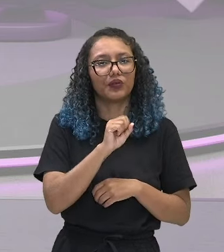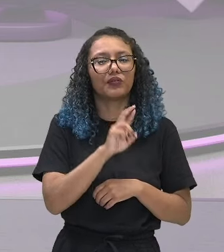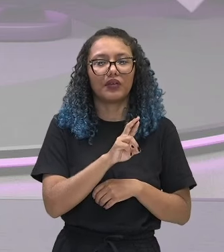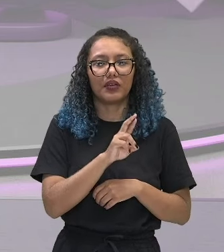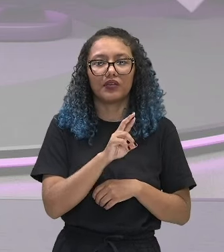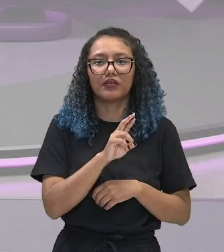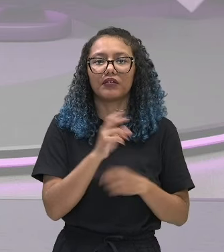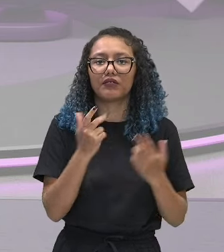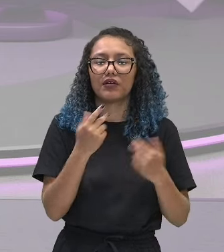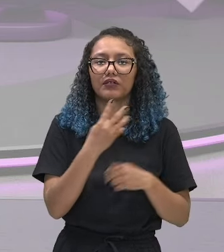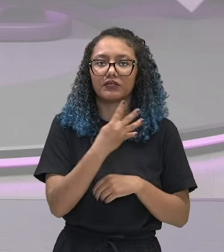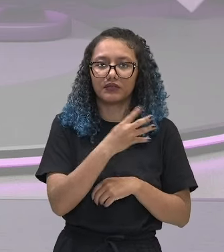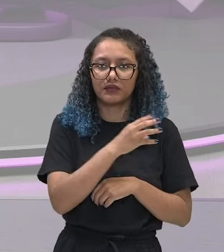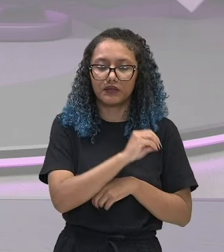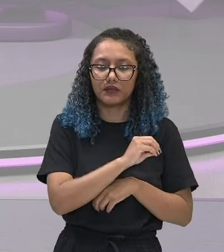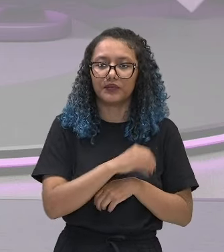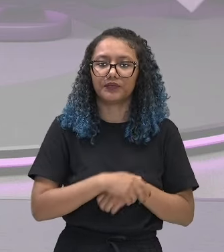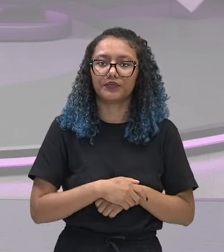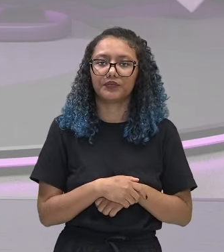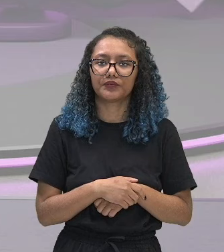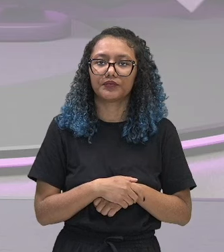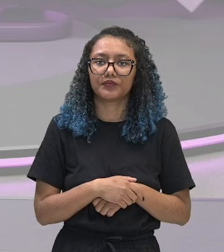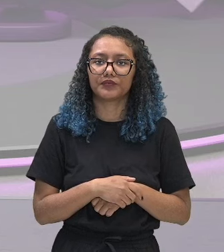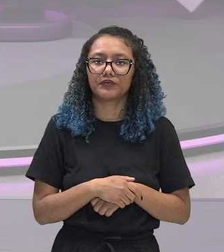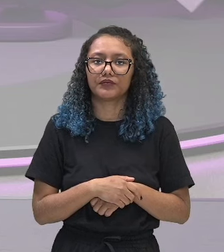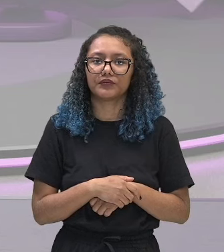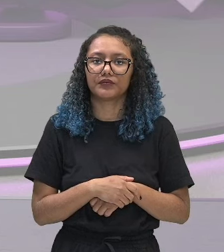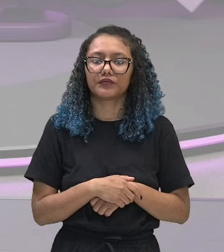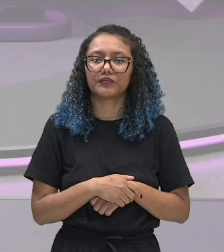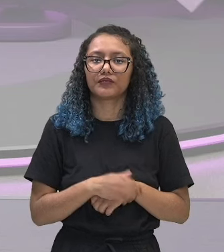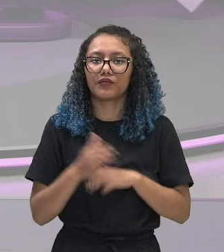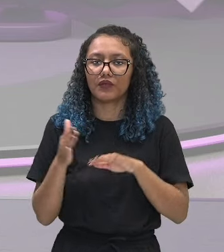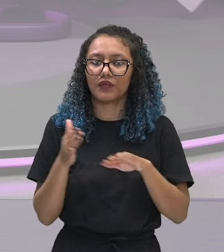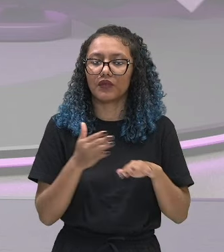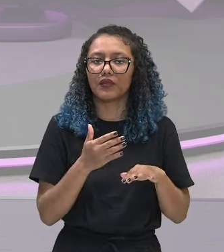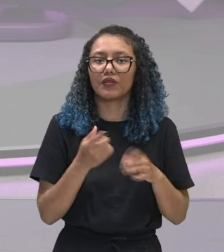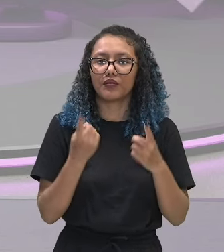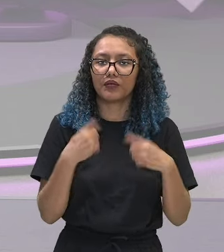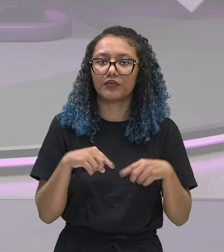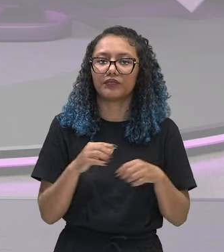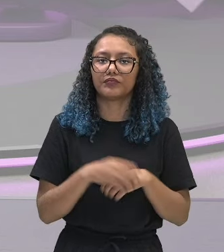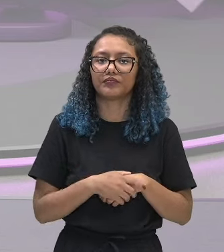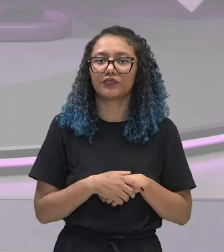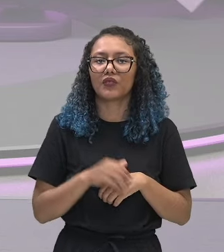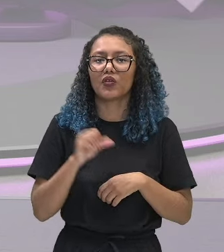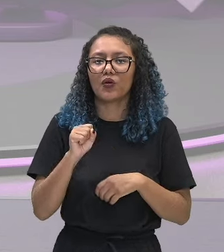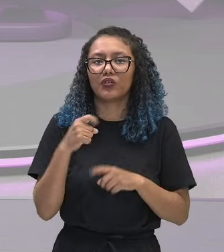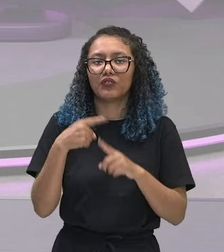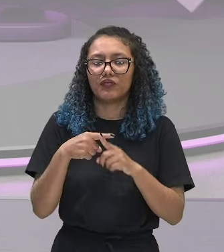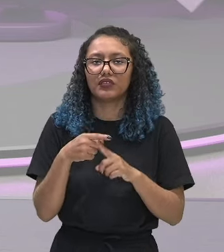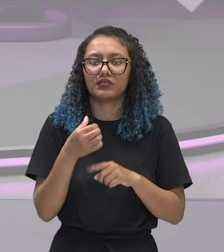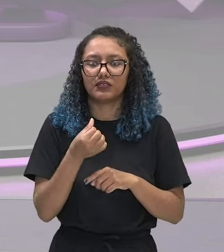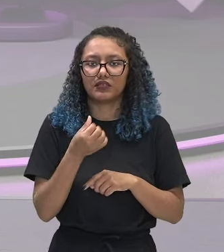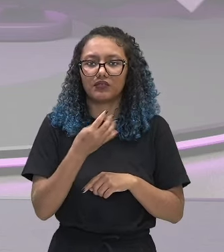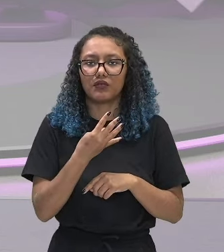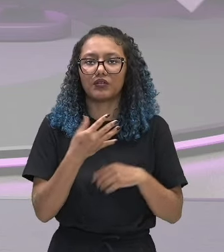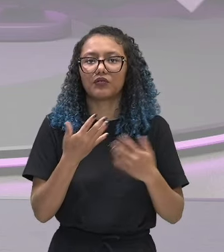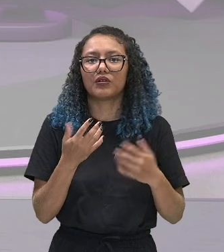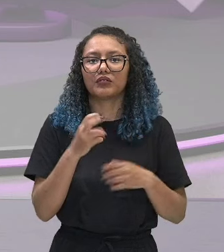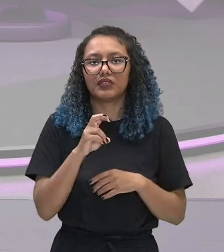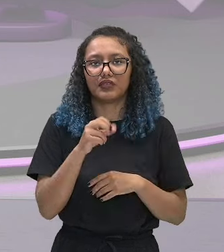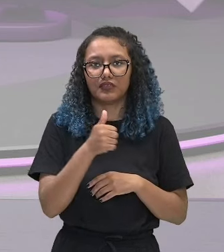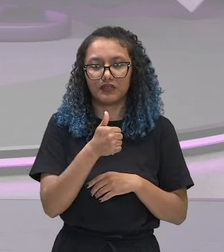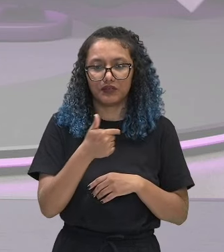igual a 440. E agora a gente faz o outro produto. 8 vezes 64, que dá 512,